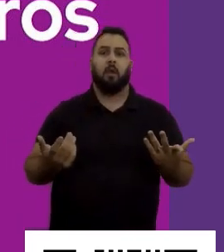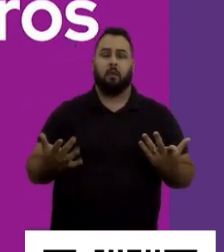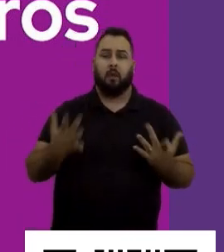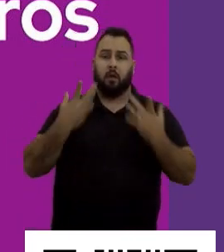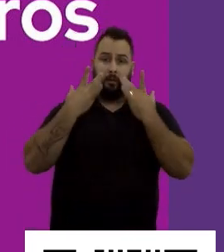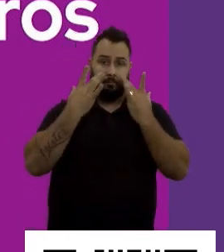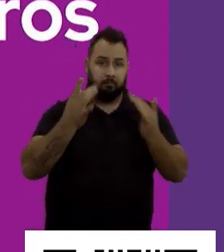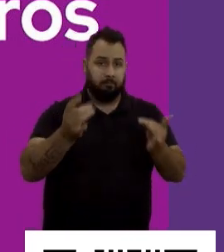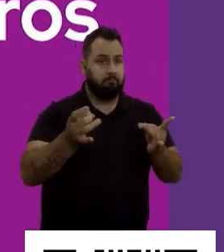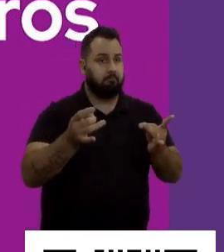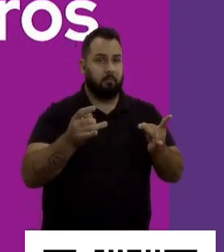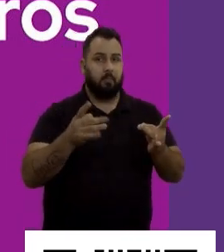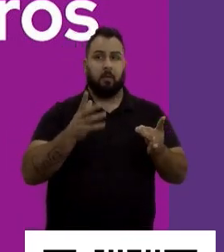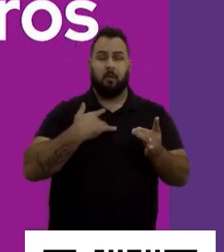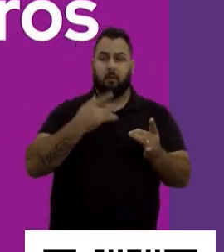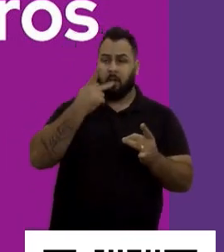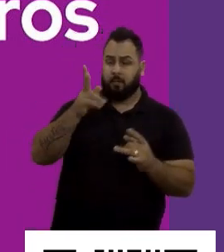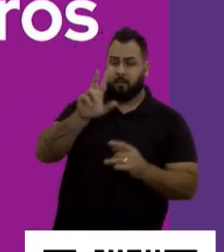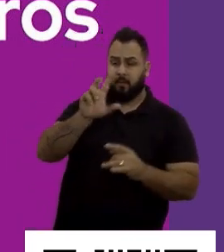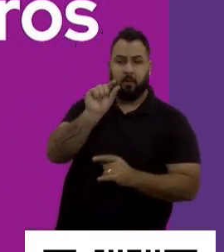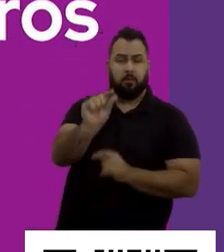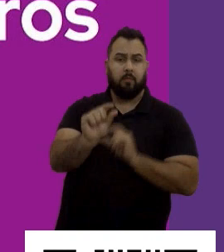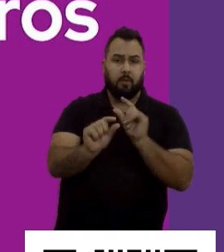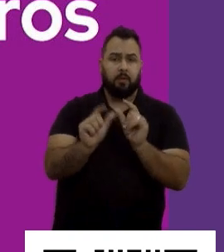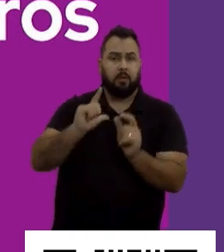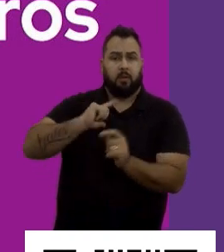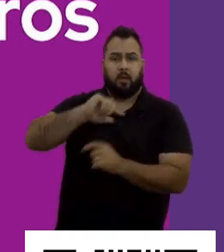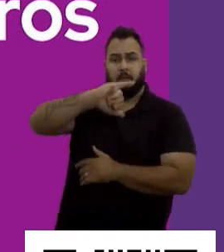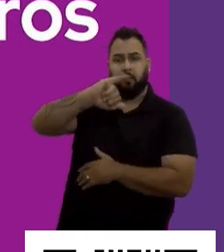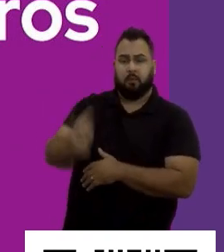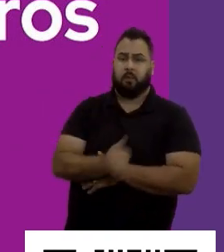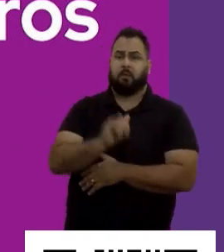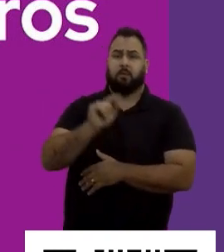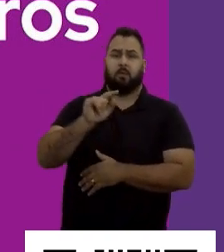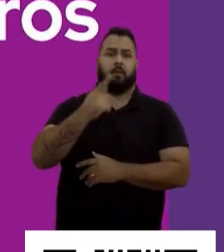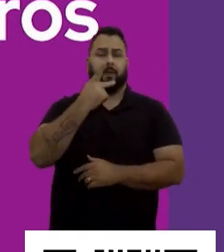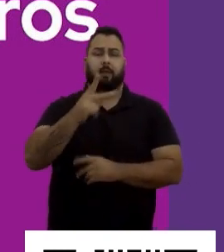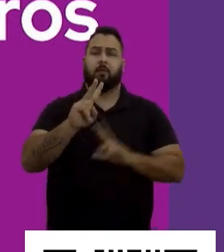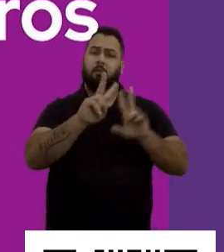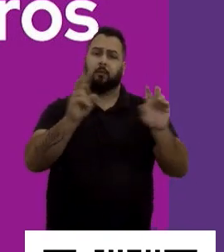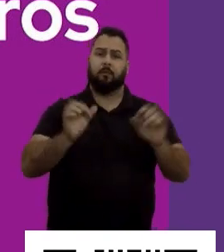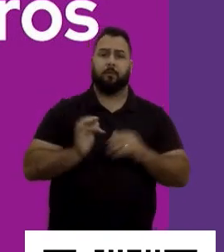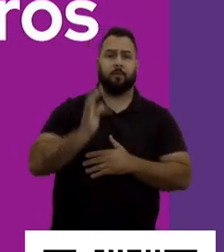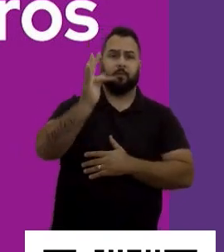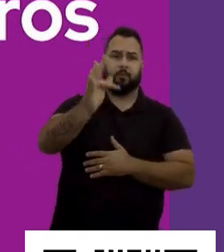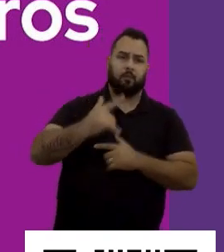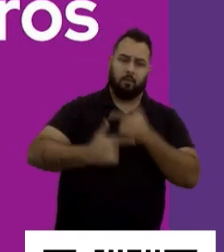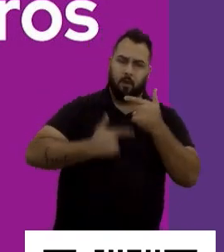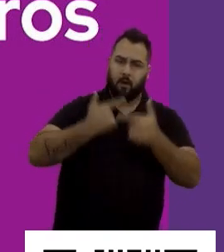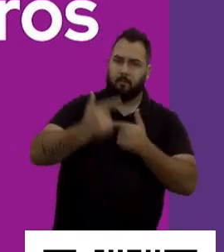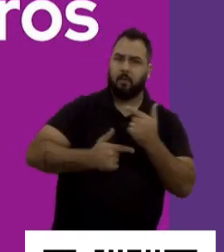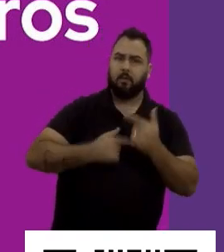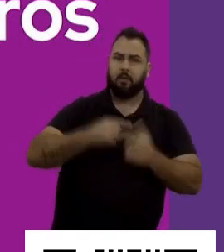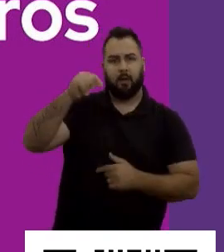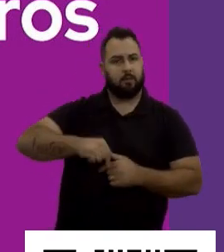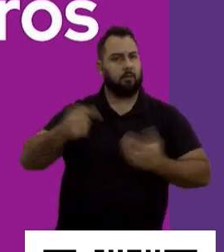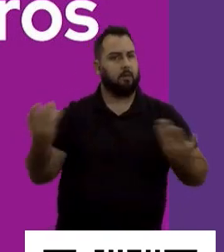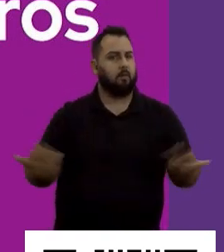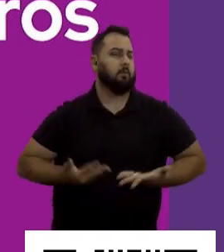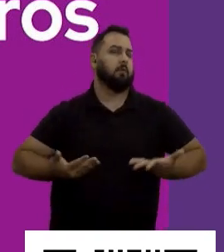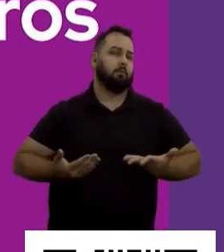pouquinho para todos vocês, né, ter a oportunidade aí dessa fala sobre o futuro do trabalho que é aqui e agora.